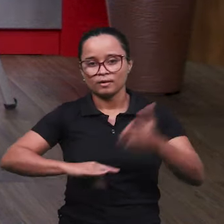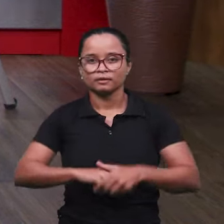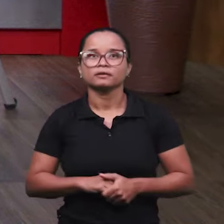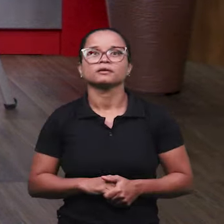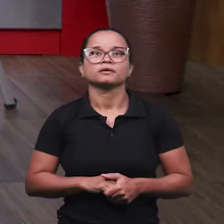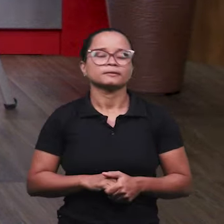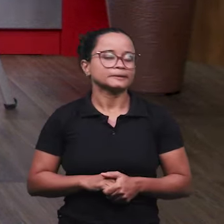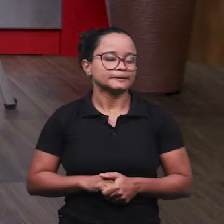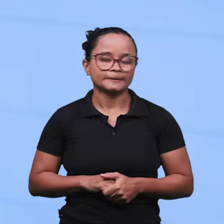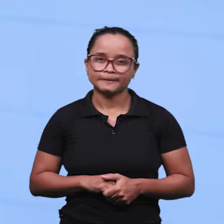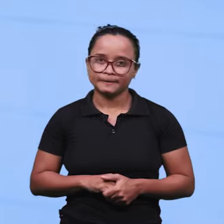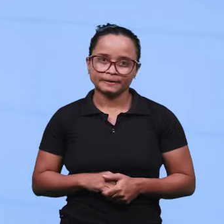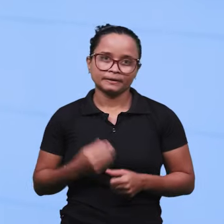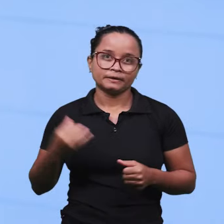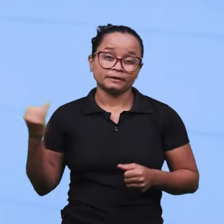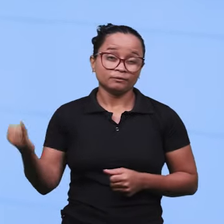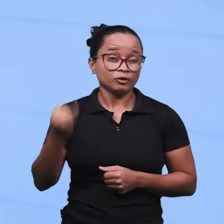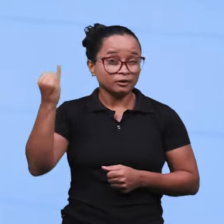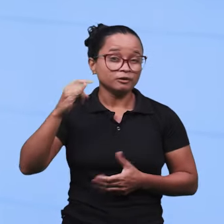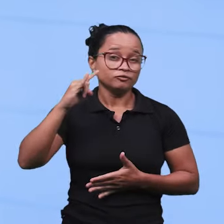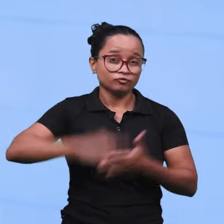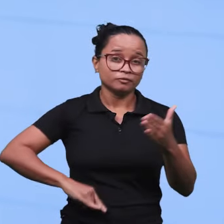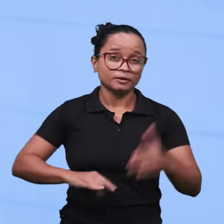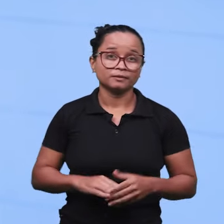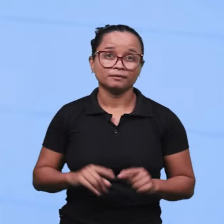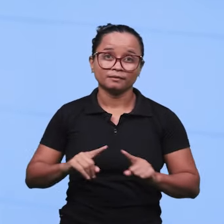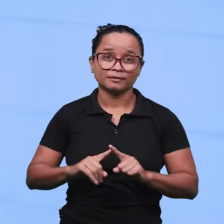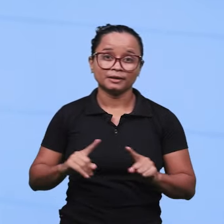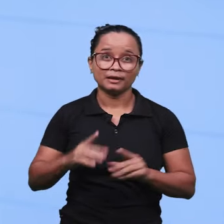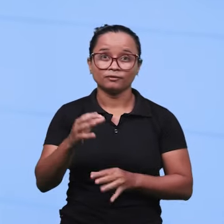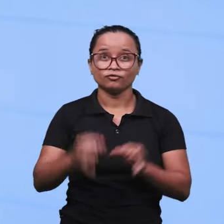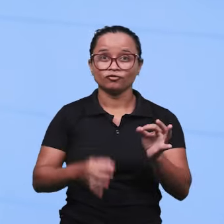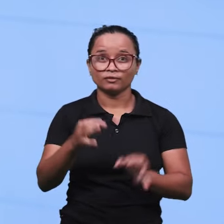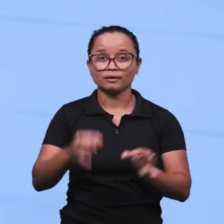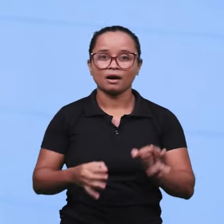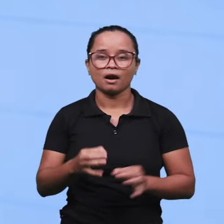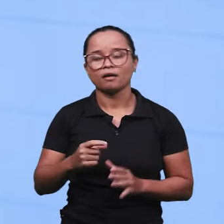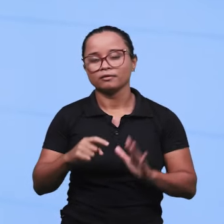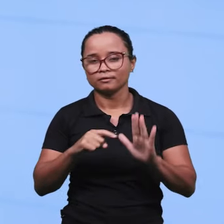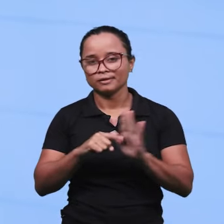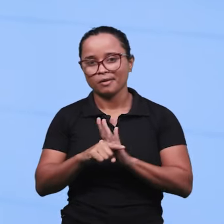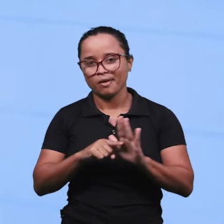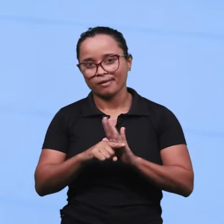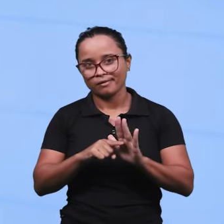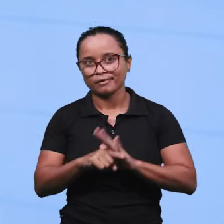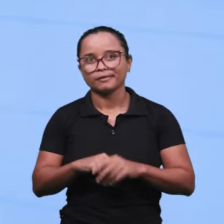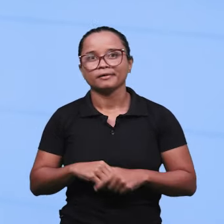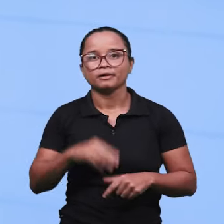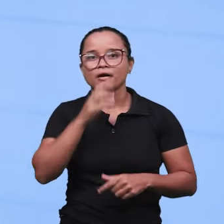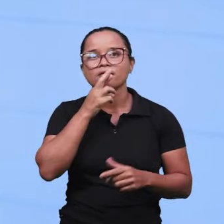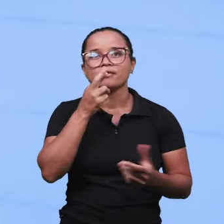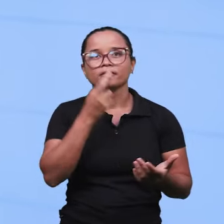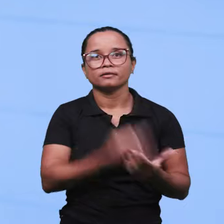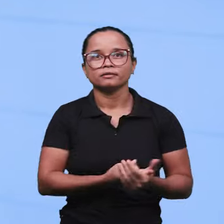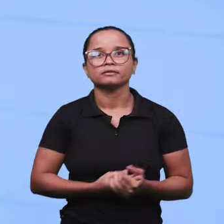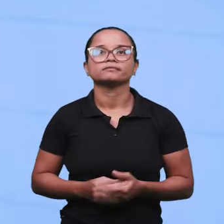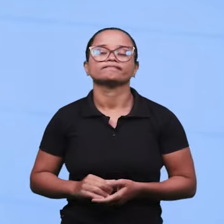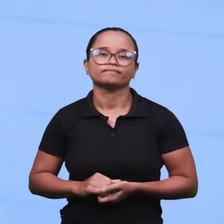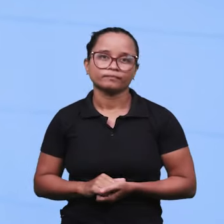muito importante, né? E isso, quando vai para a Justiça, é realizada uma perícia. O resultado dessa perícia